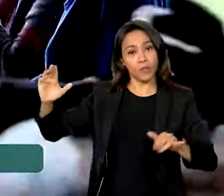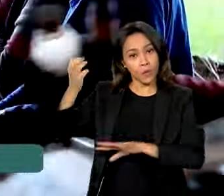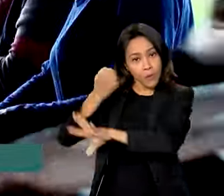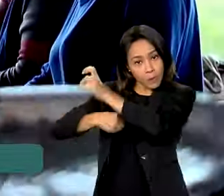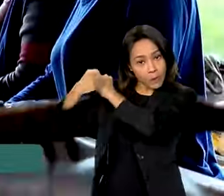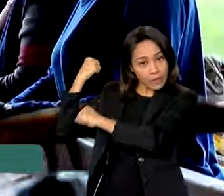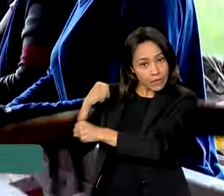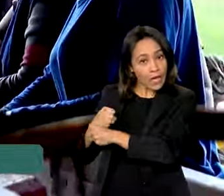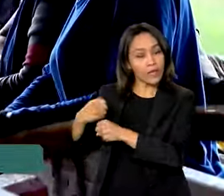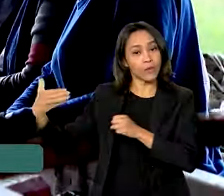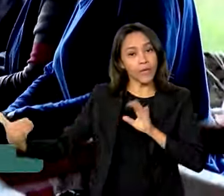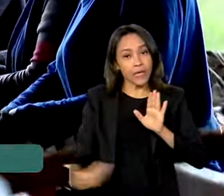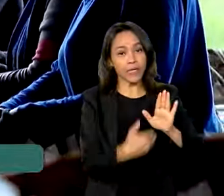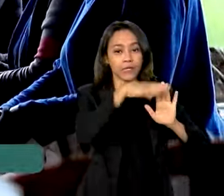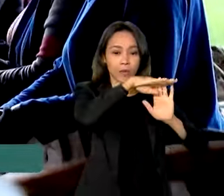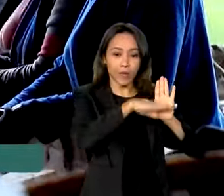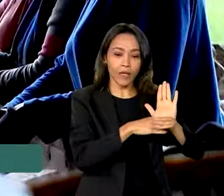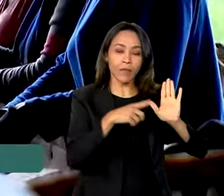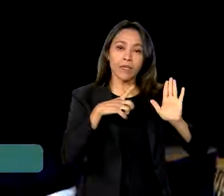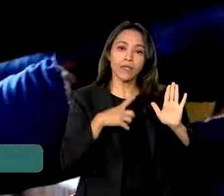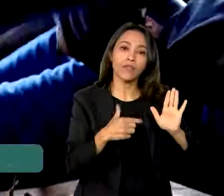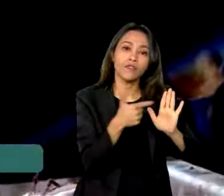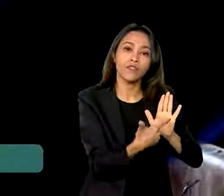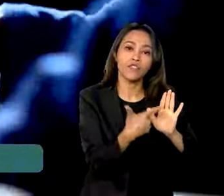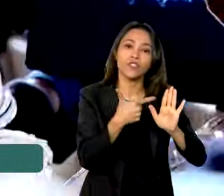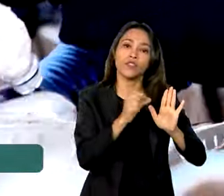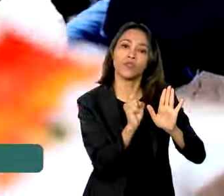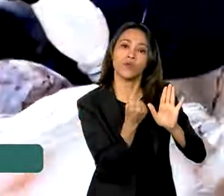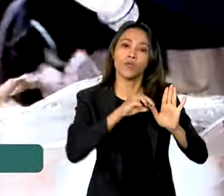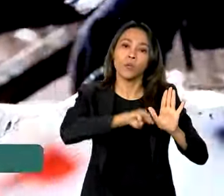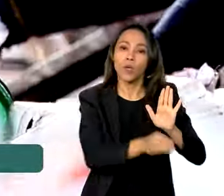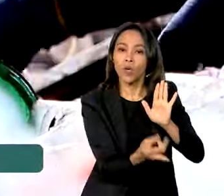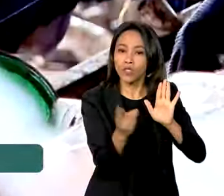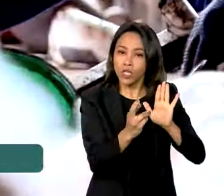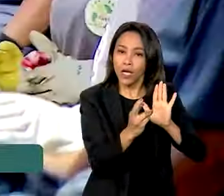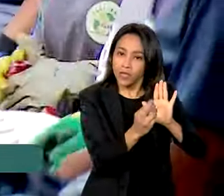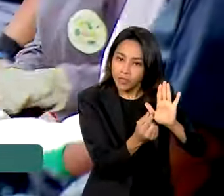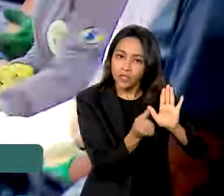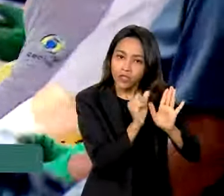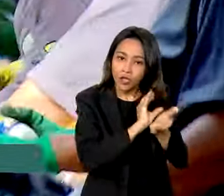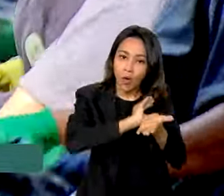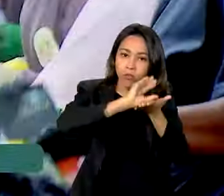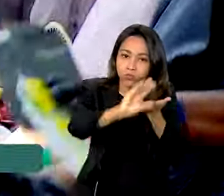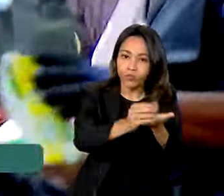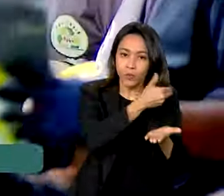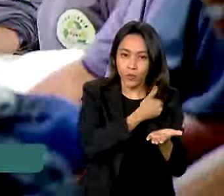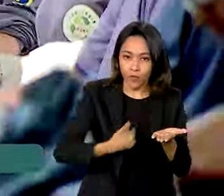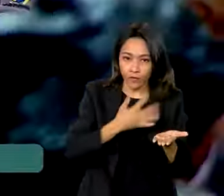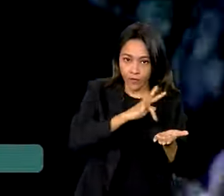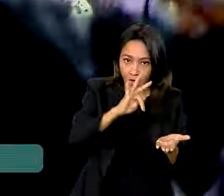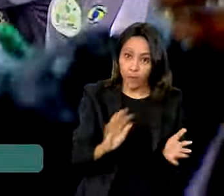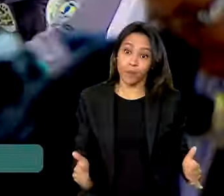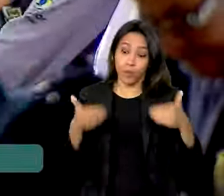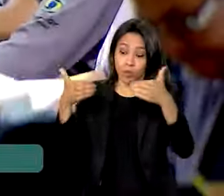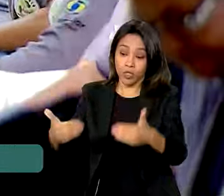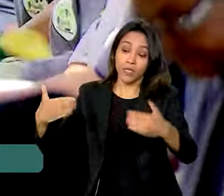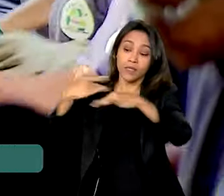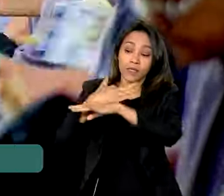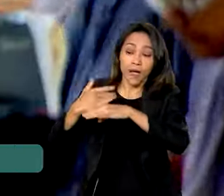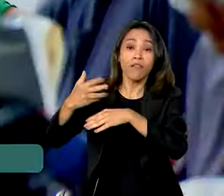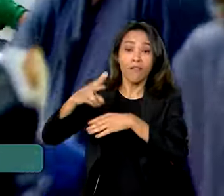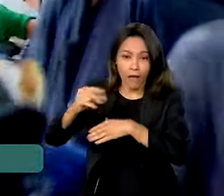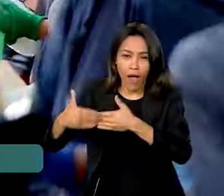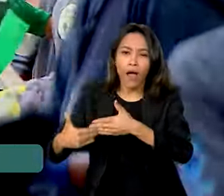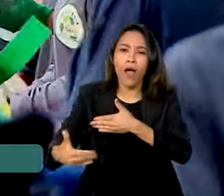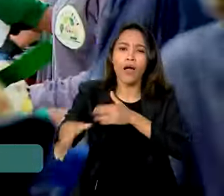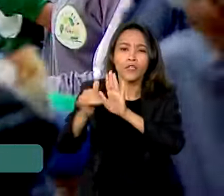O programa também conta com 28 milhões de reais de recursos do governo federal. Já o Ministério das Cidades vai lançar um